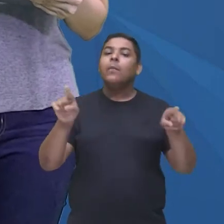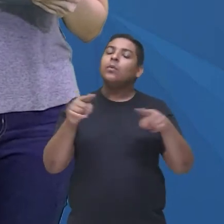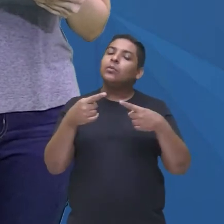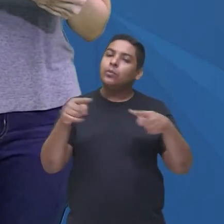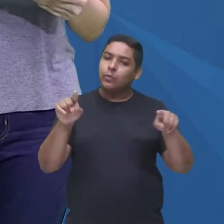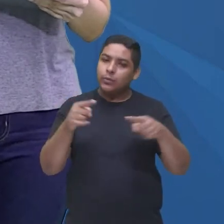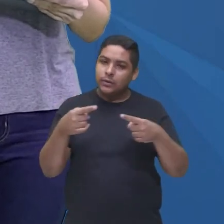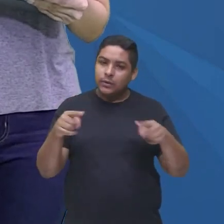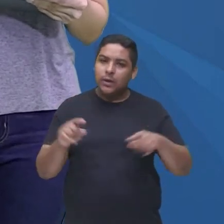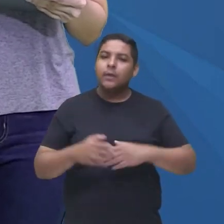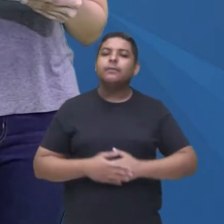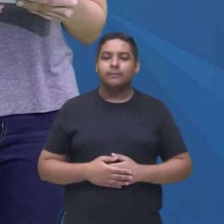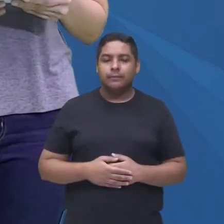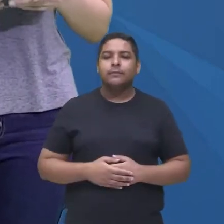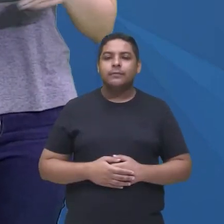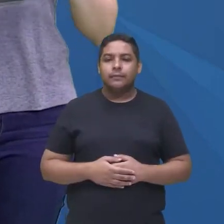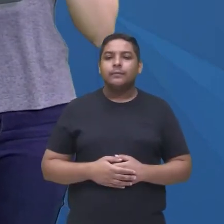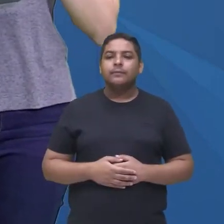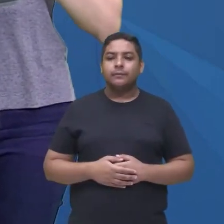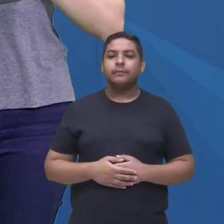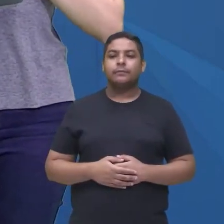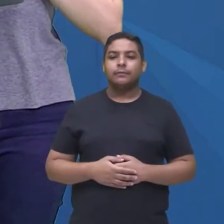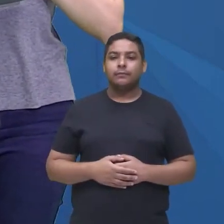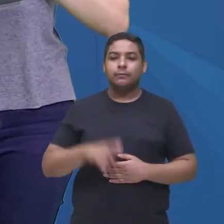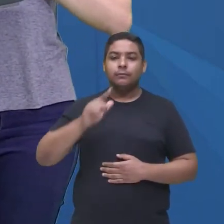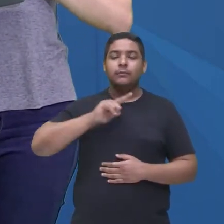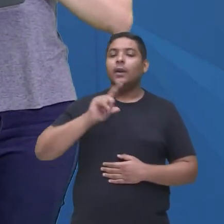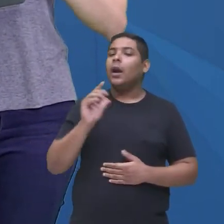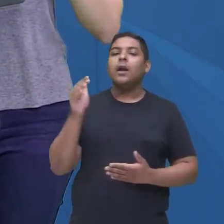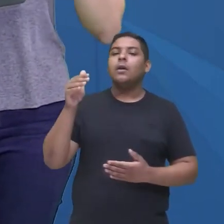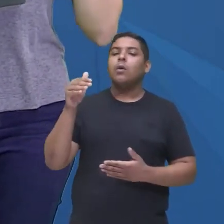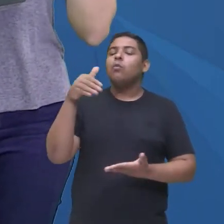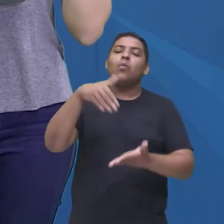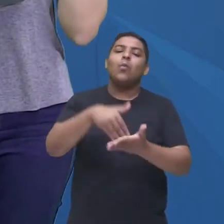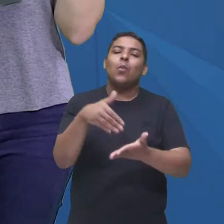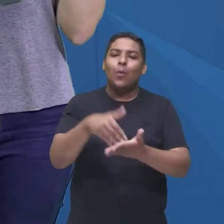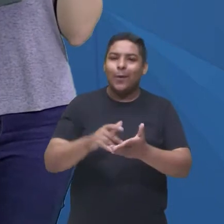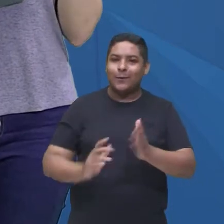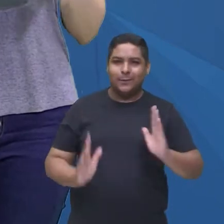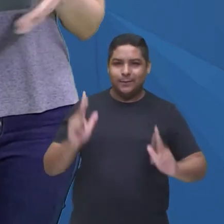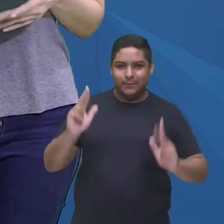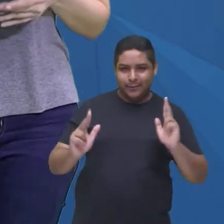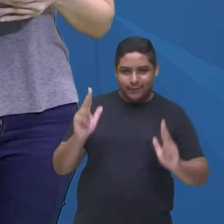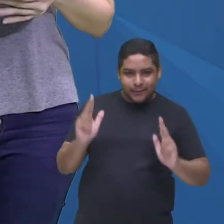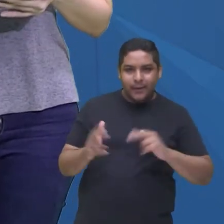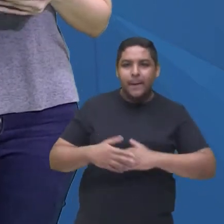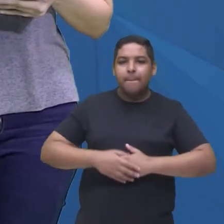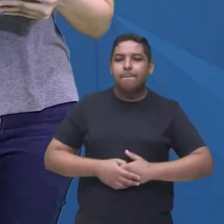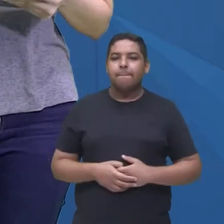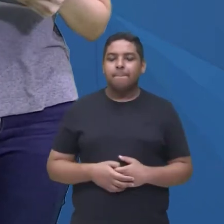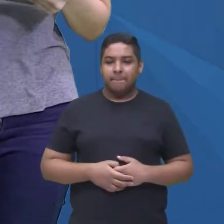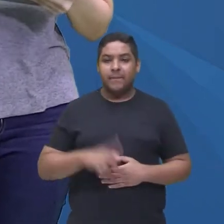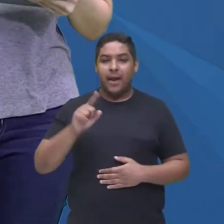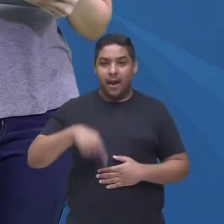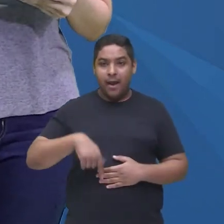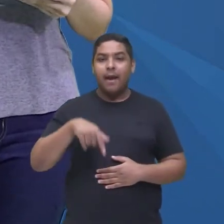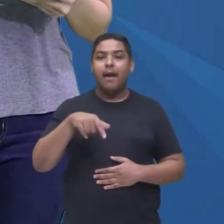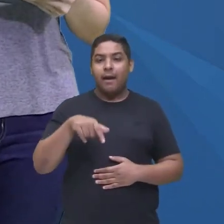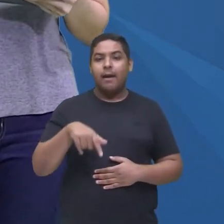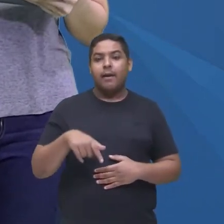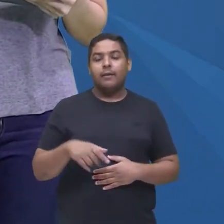último episódio. Mas também tem gente que diz que o nome Felina é uma